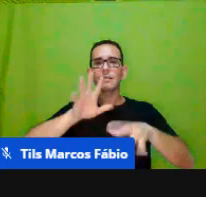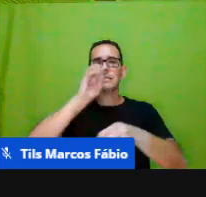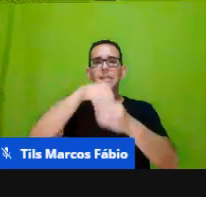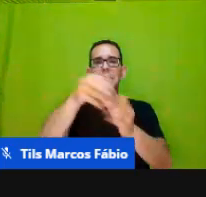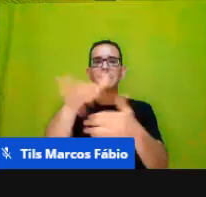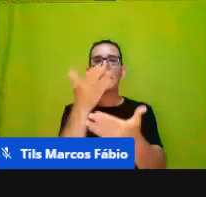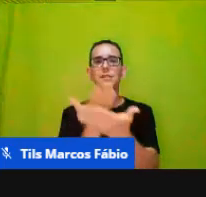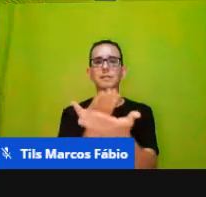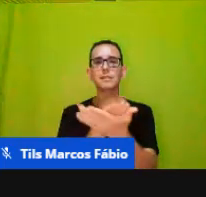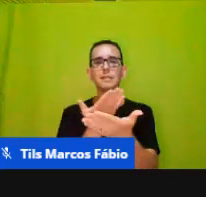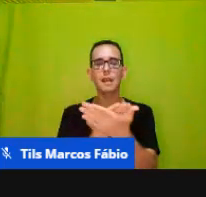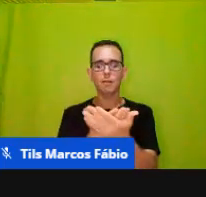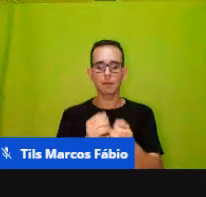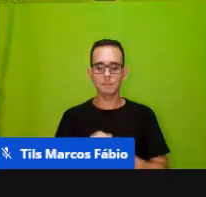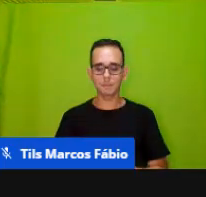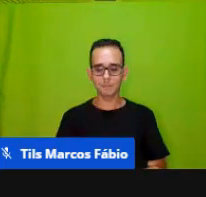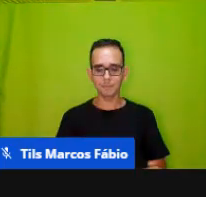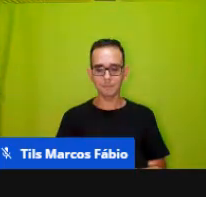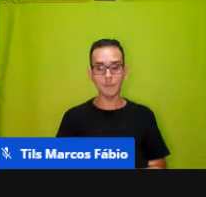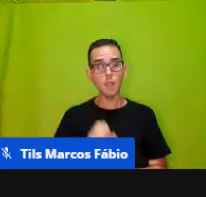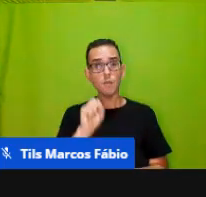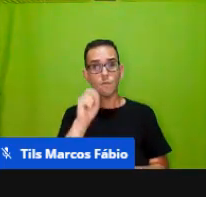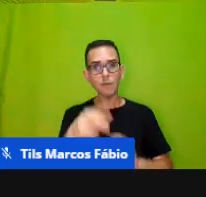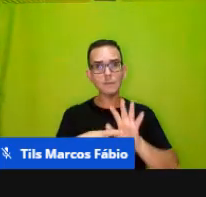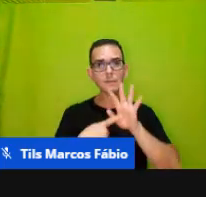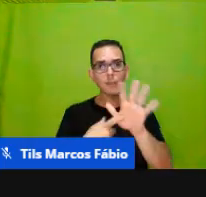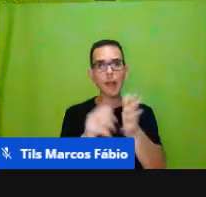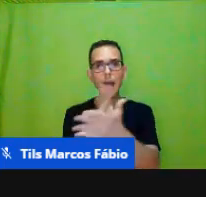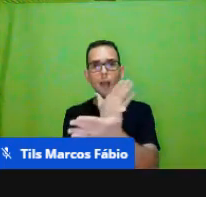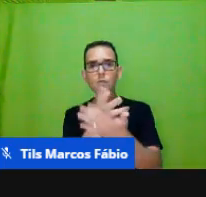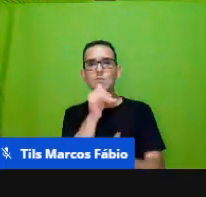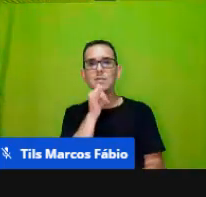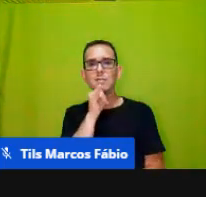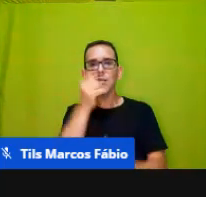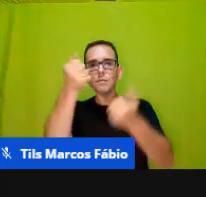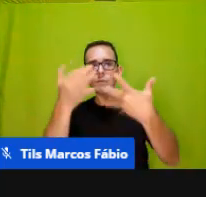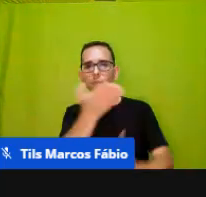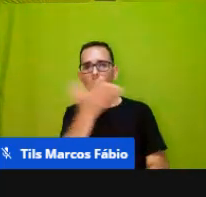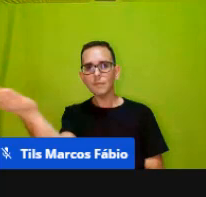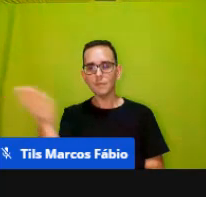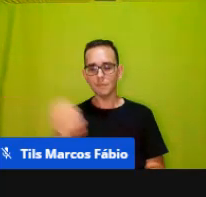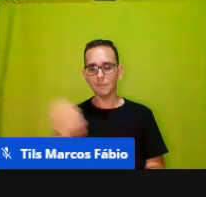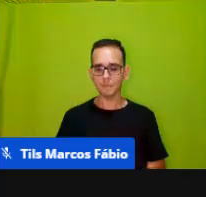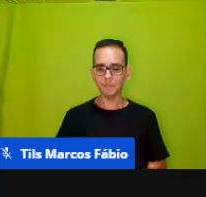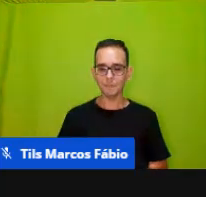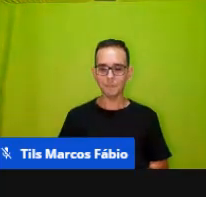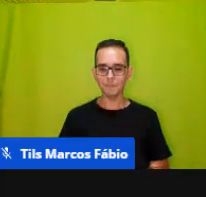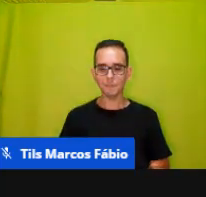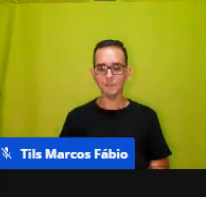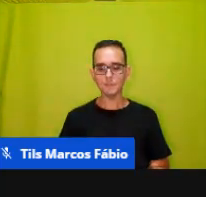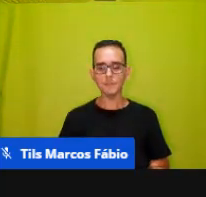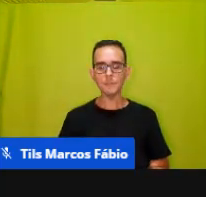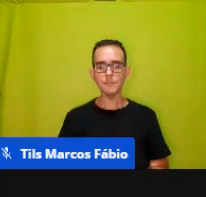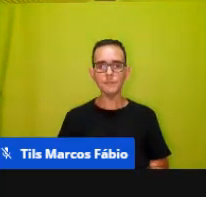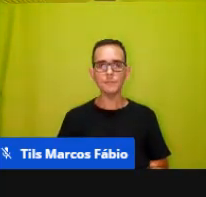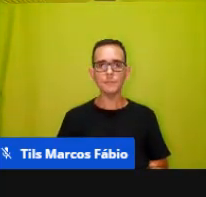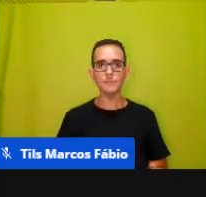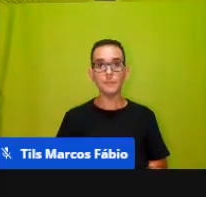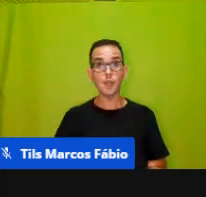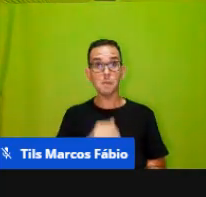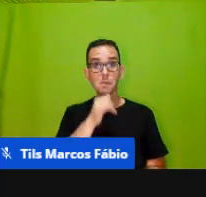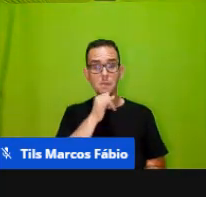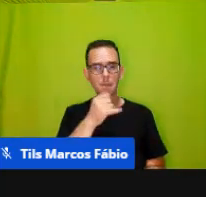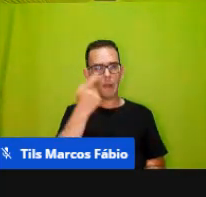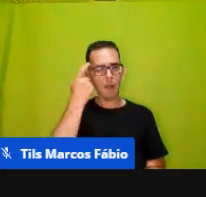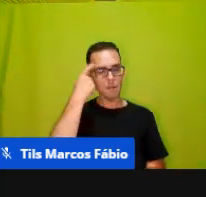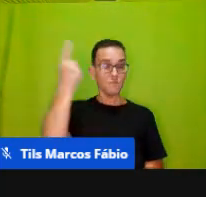de aula no cotidiano vou dar alguns exemplos dessas resoluções de problemas passa para mim por favor adivinhas